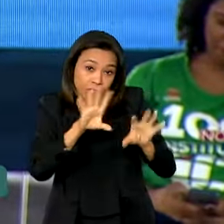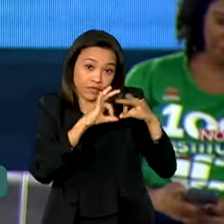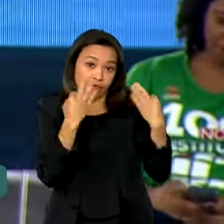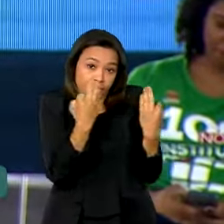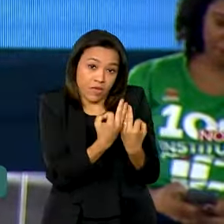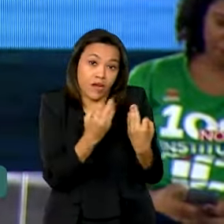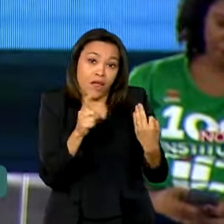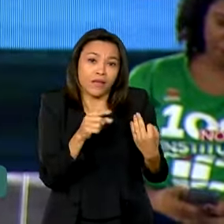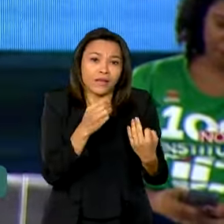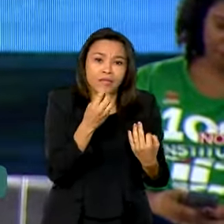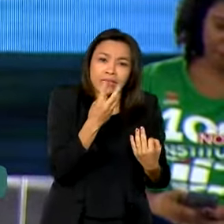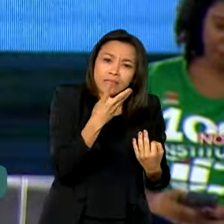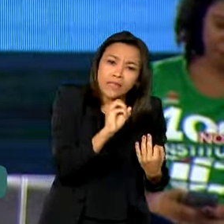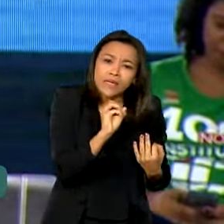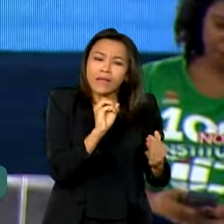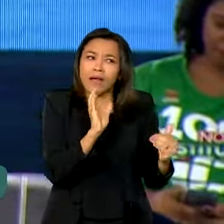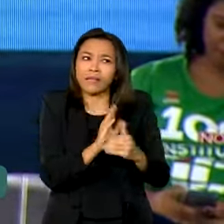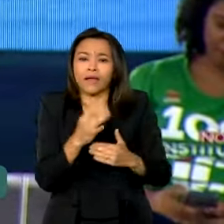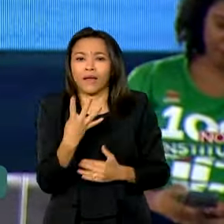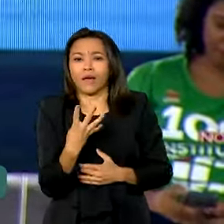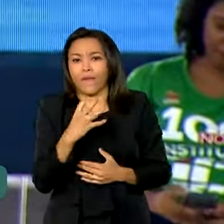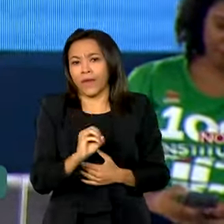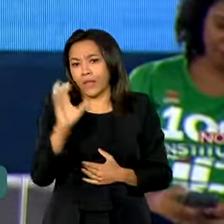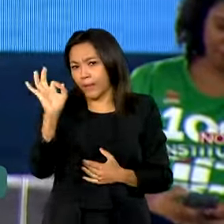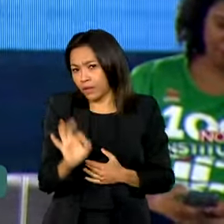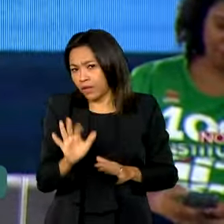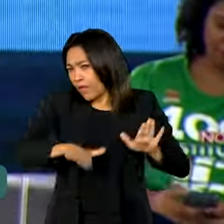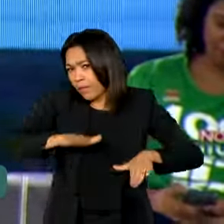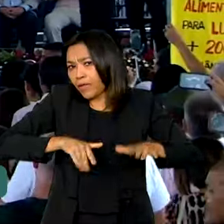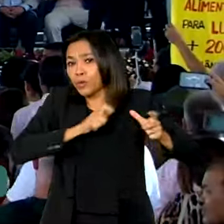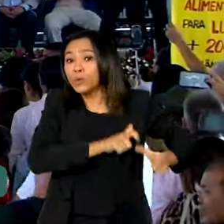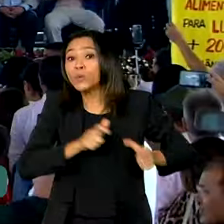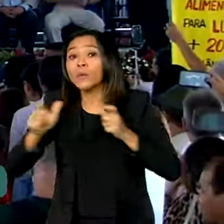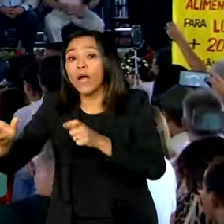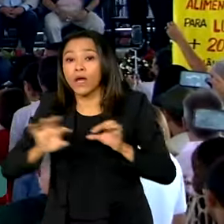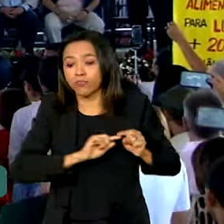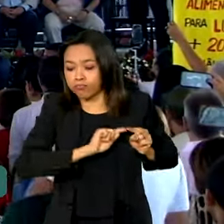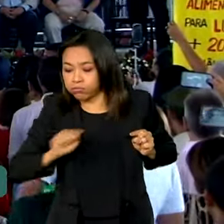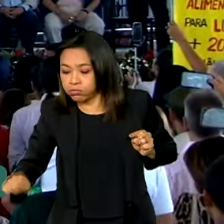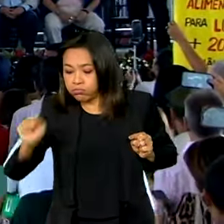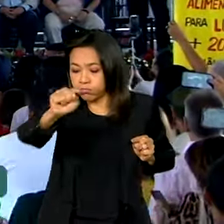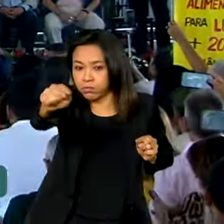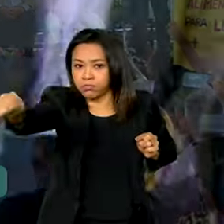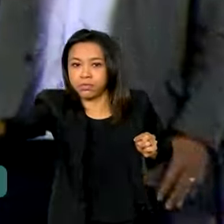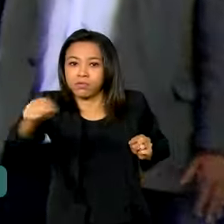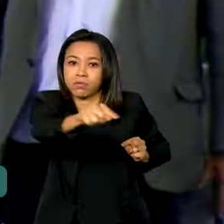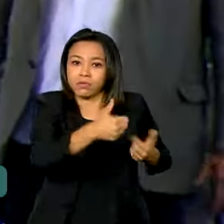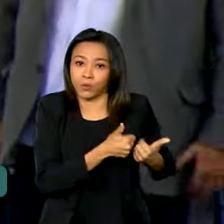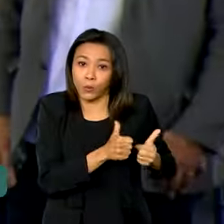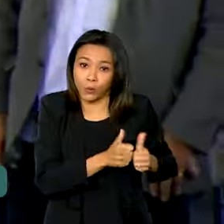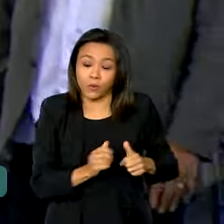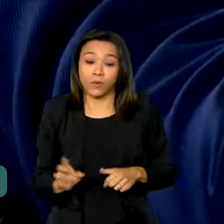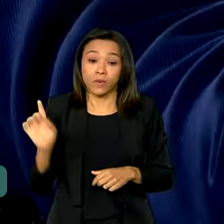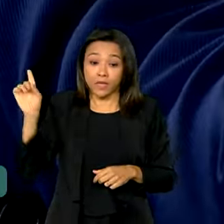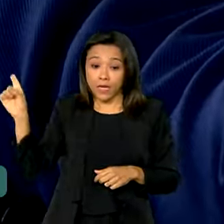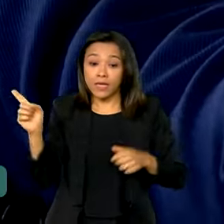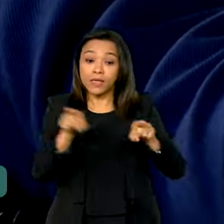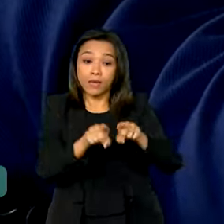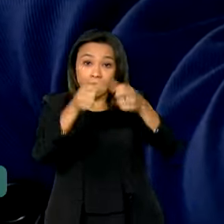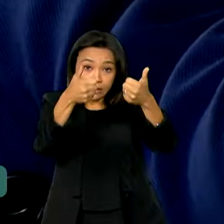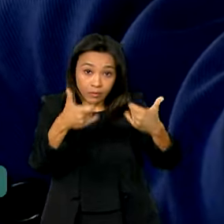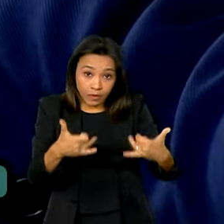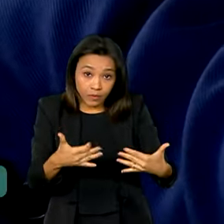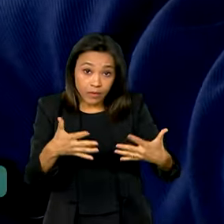torno de 30% a 40%, dependendo de onde elas estiverem. Durante a cerimônia, o ministro das cidades também assinou uma